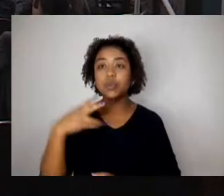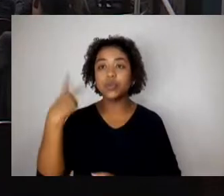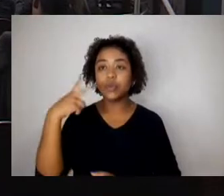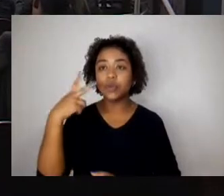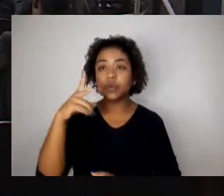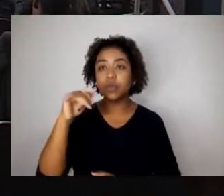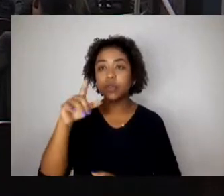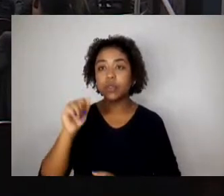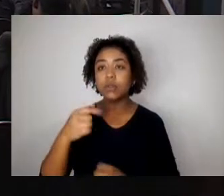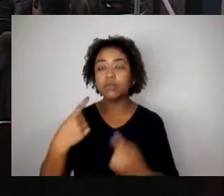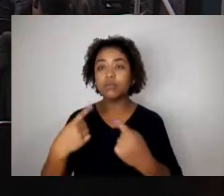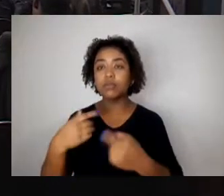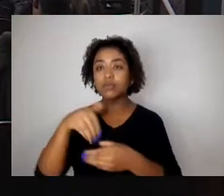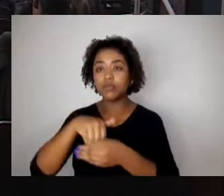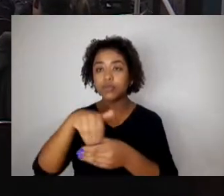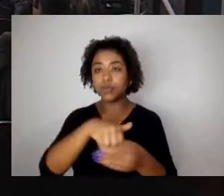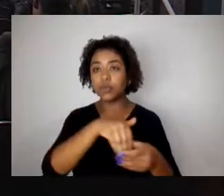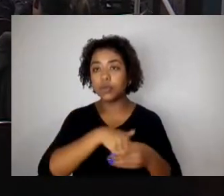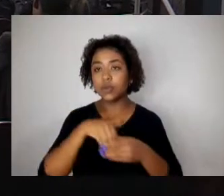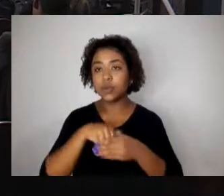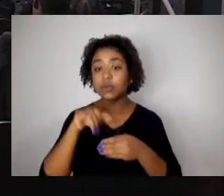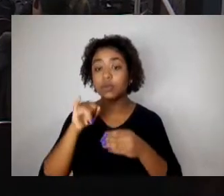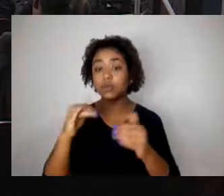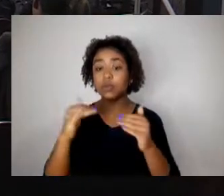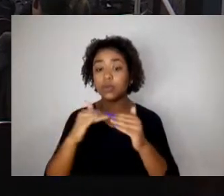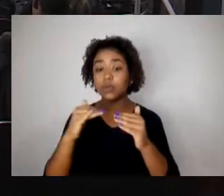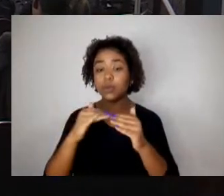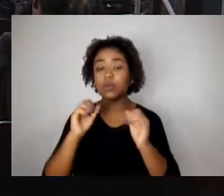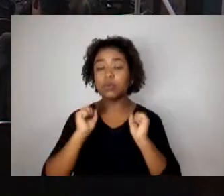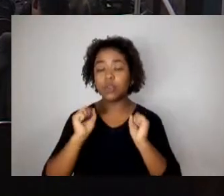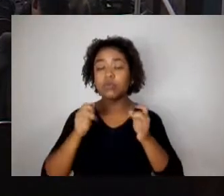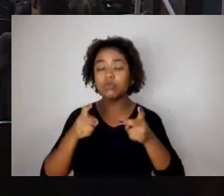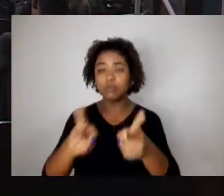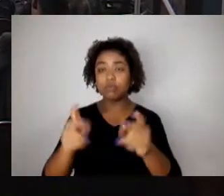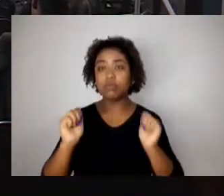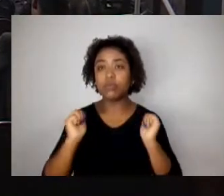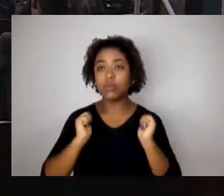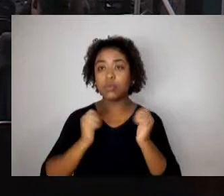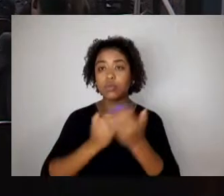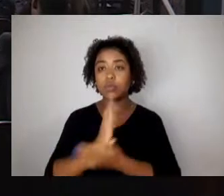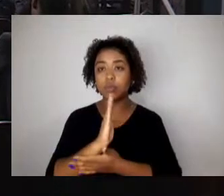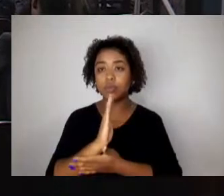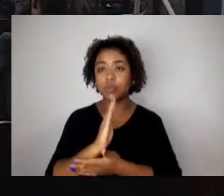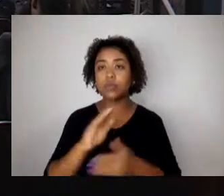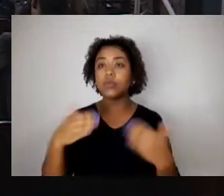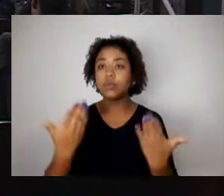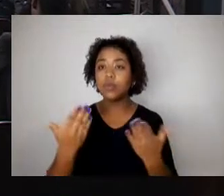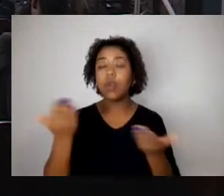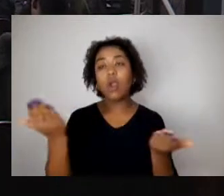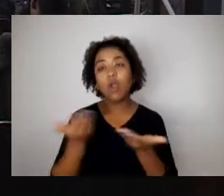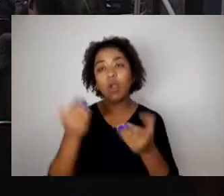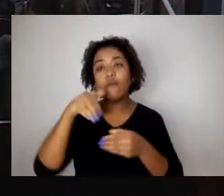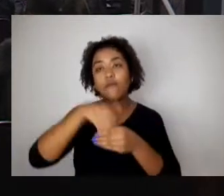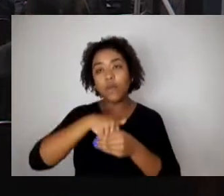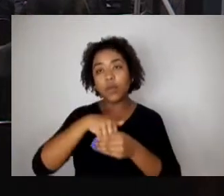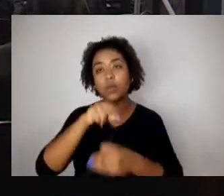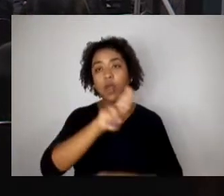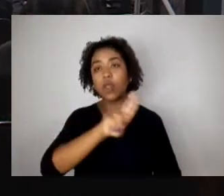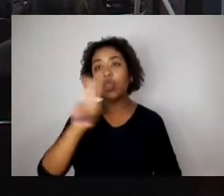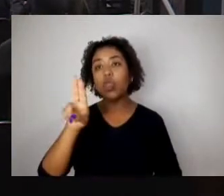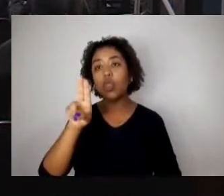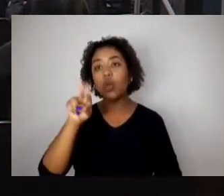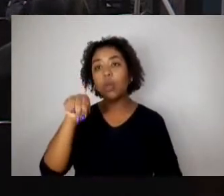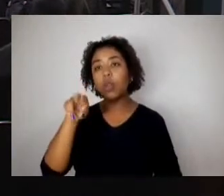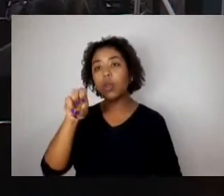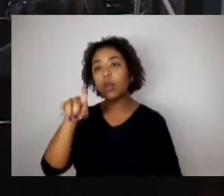votação. Vereadores, vereadores, concordam, permaneçam como estão, aprovado. Será feita a votação nominal. Nosso começo pela ordem, vereador Melo.